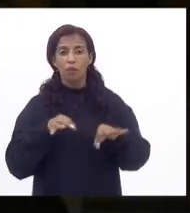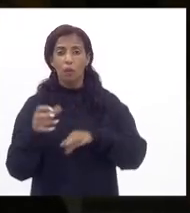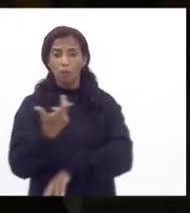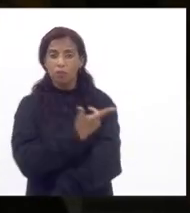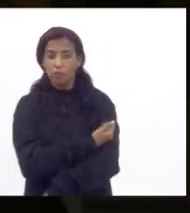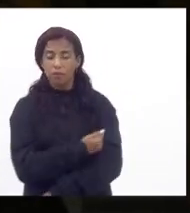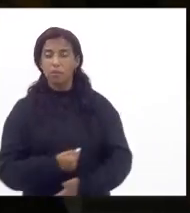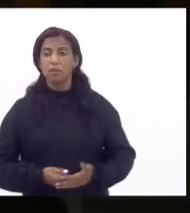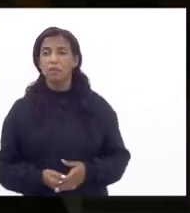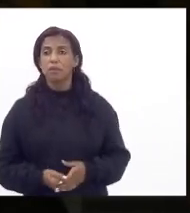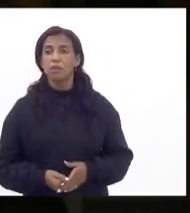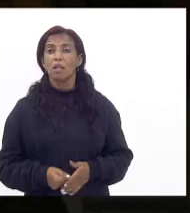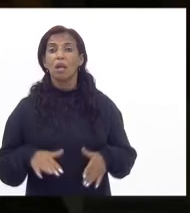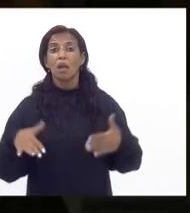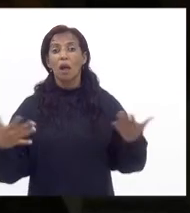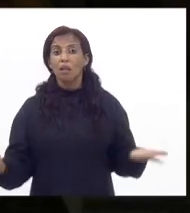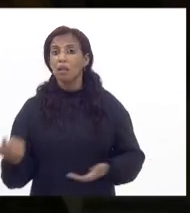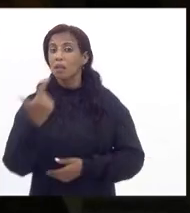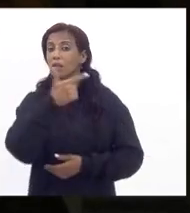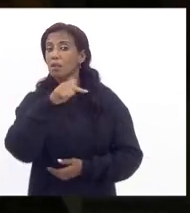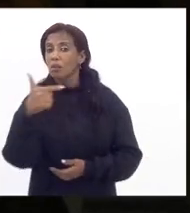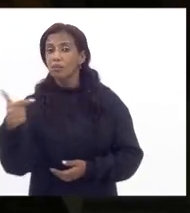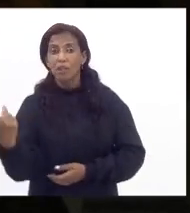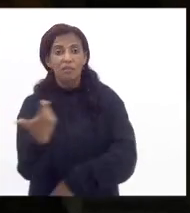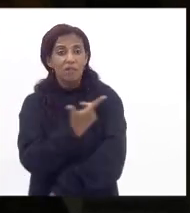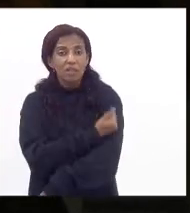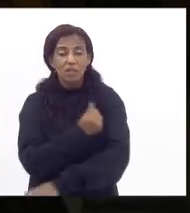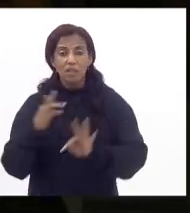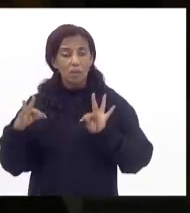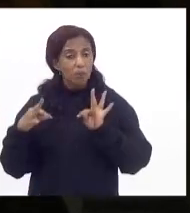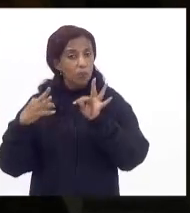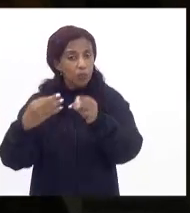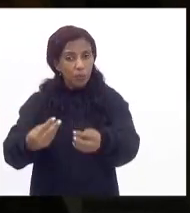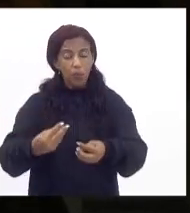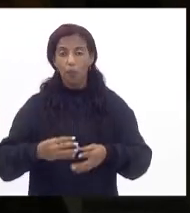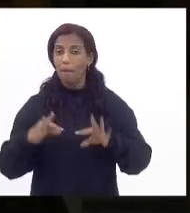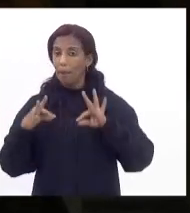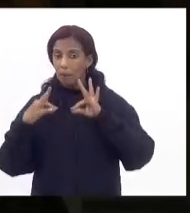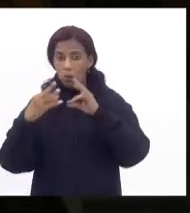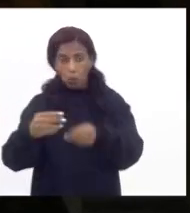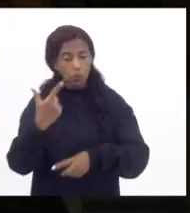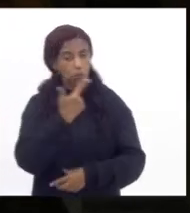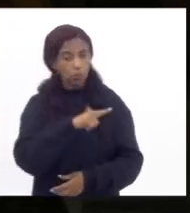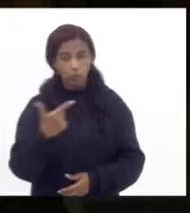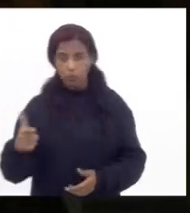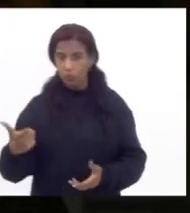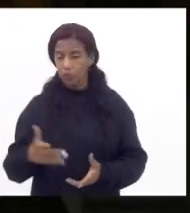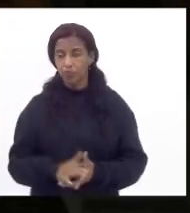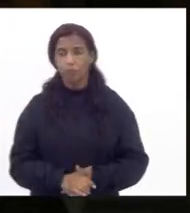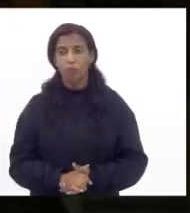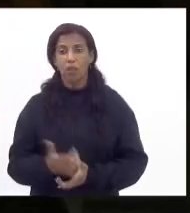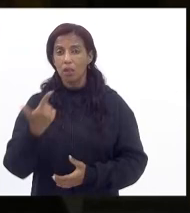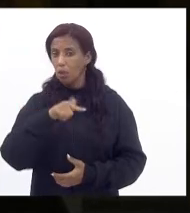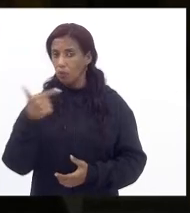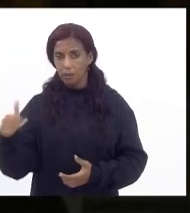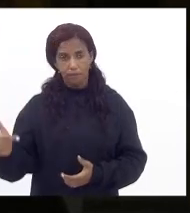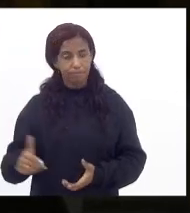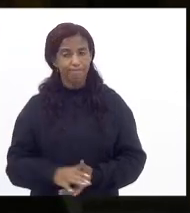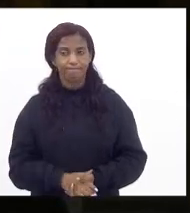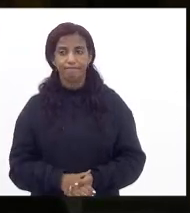vacinação ainda não há disponibilidade de vacinação para todos os adolescentes não há